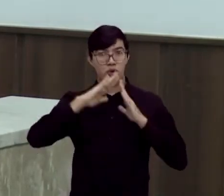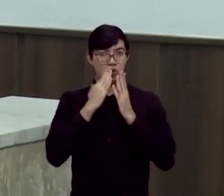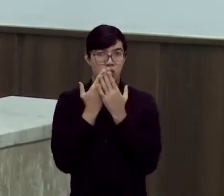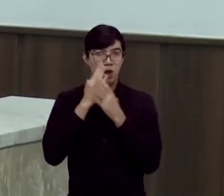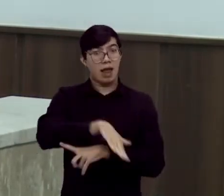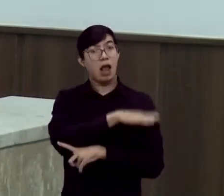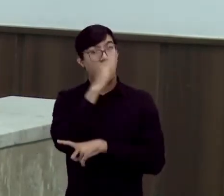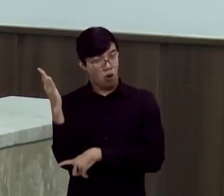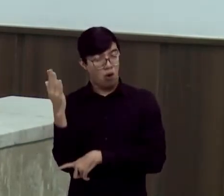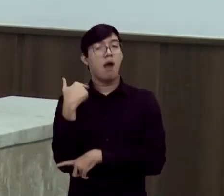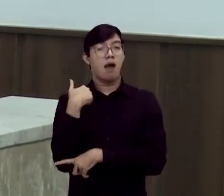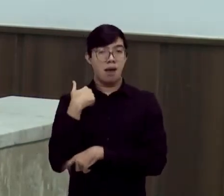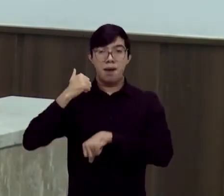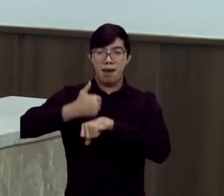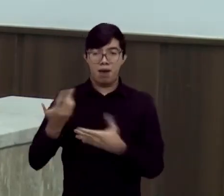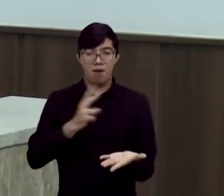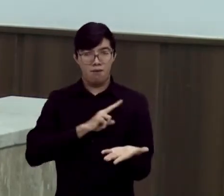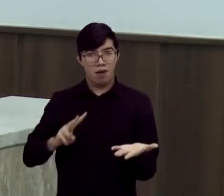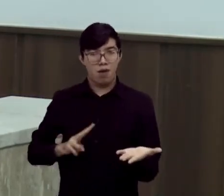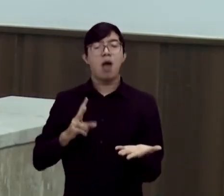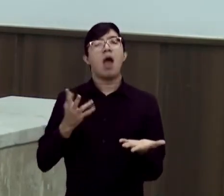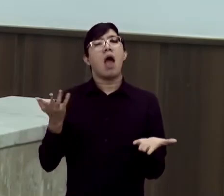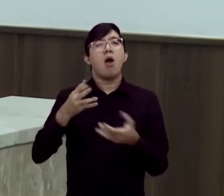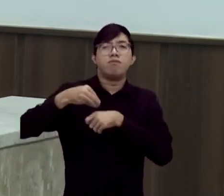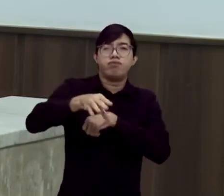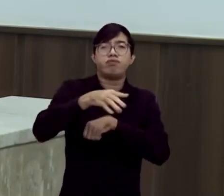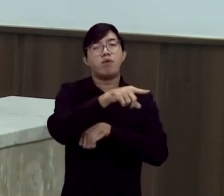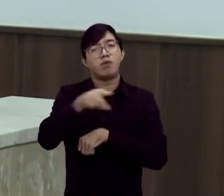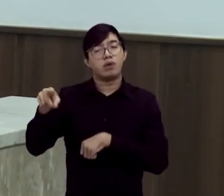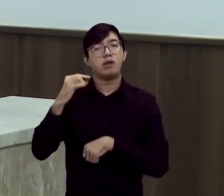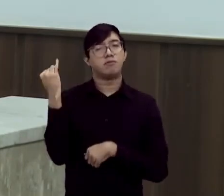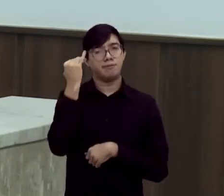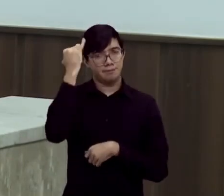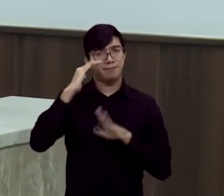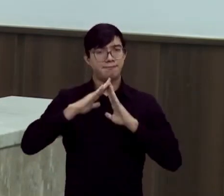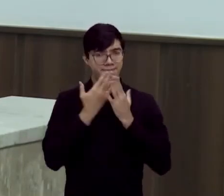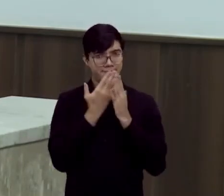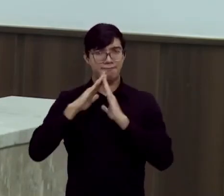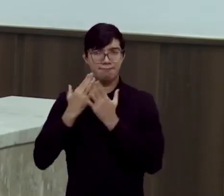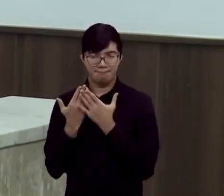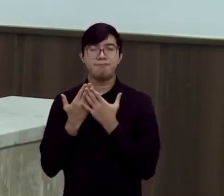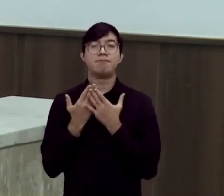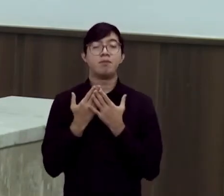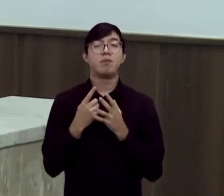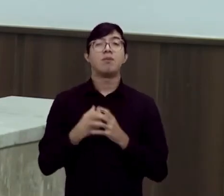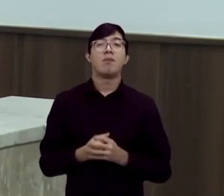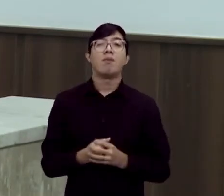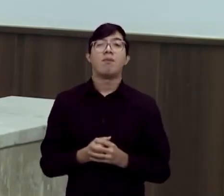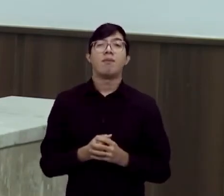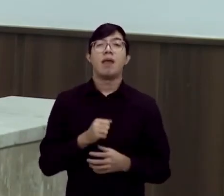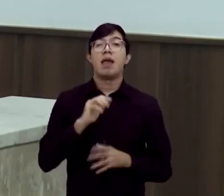tempo integral, e vim falar da importância dessas escolas para a nossa população. A escola em tempo integral,